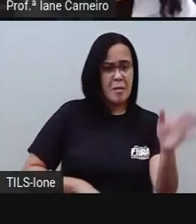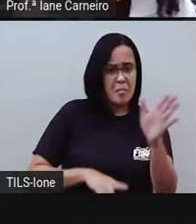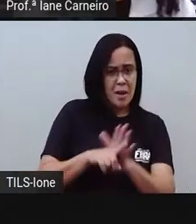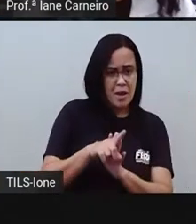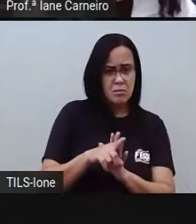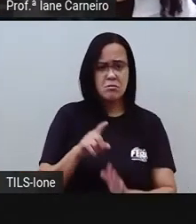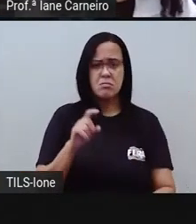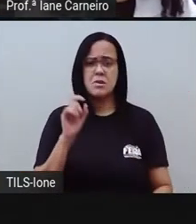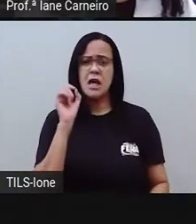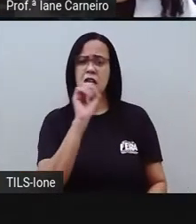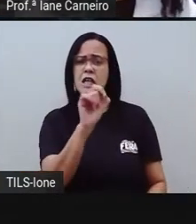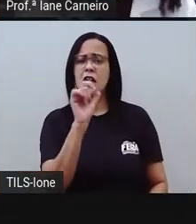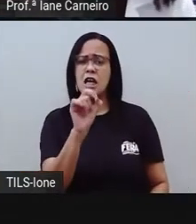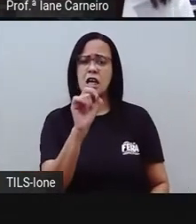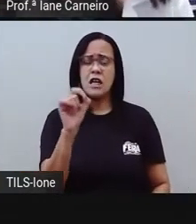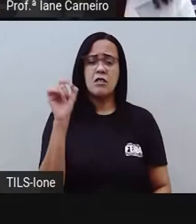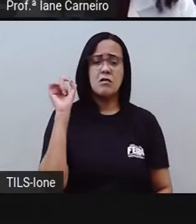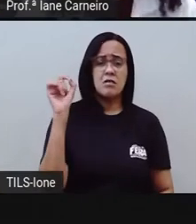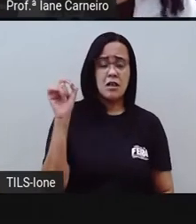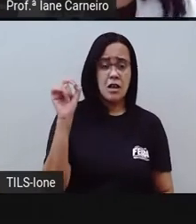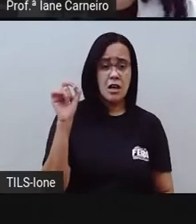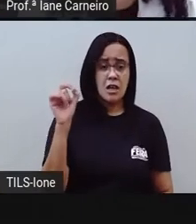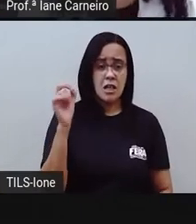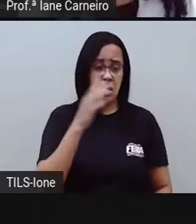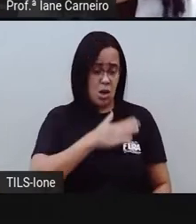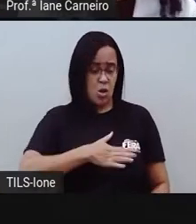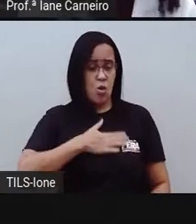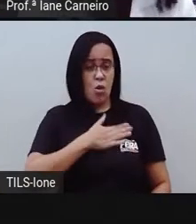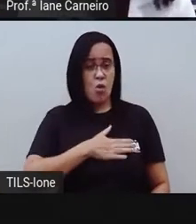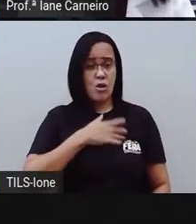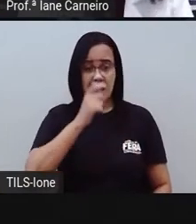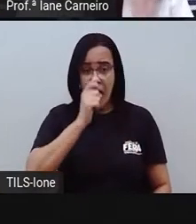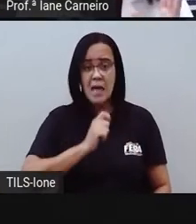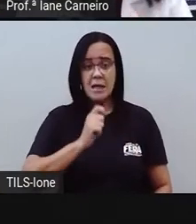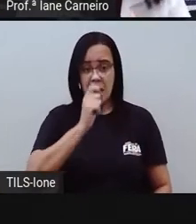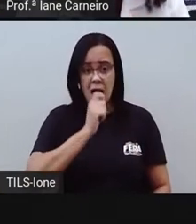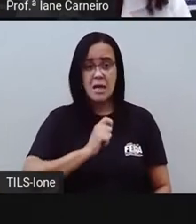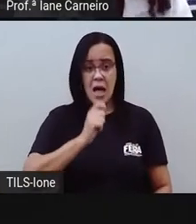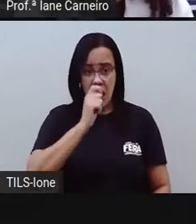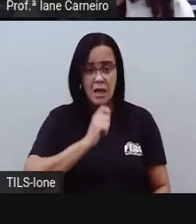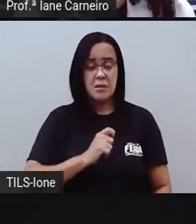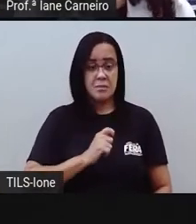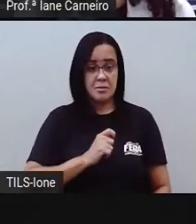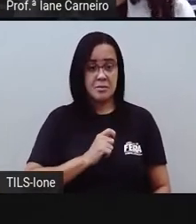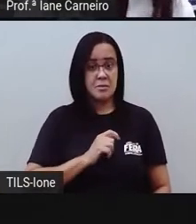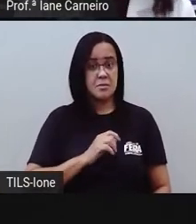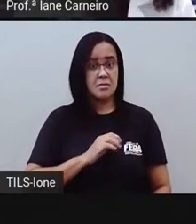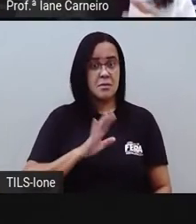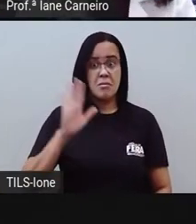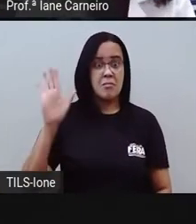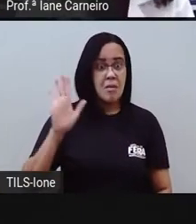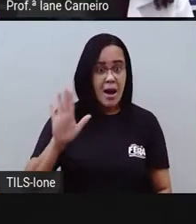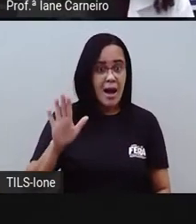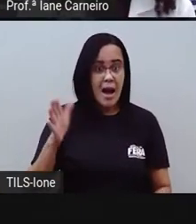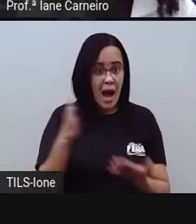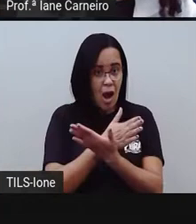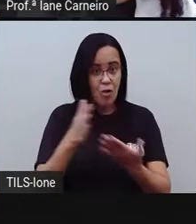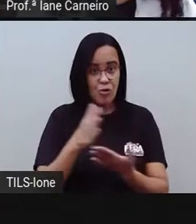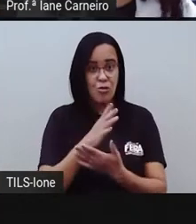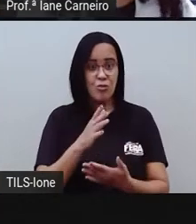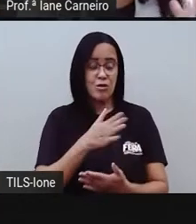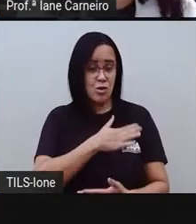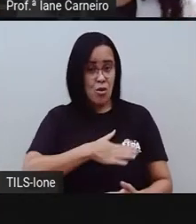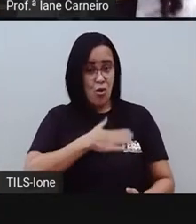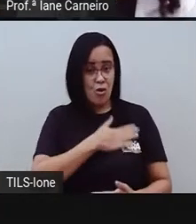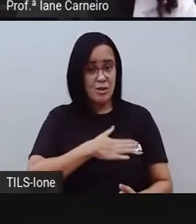grupo, né? Quem aqui desse grupo gosta de sorvete? É capaz de nem todo mundo gostar de sorvete, né? Se eu perguntar, quem aqui